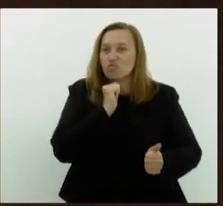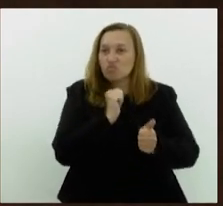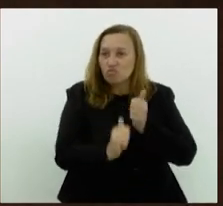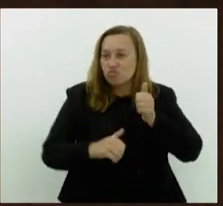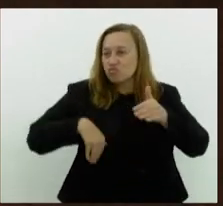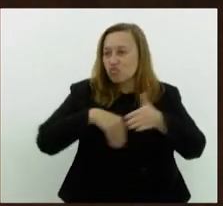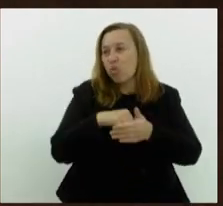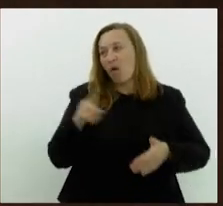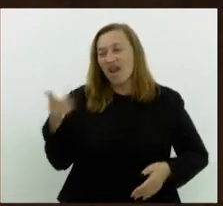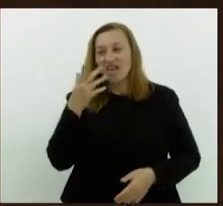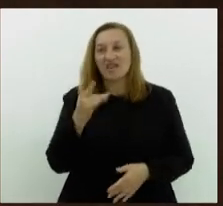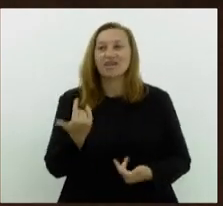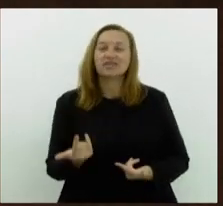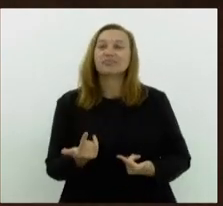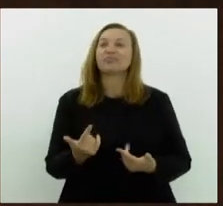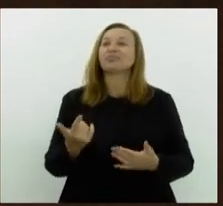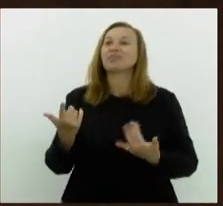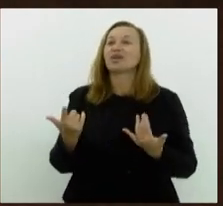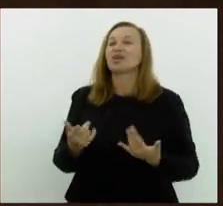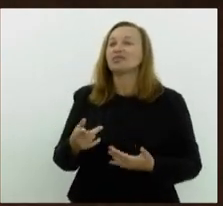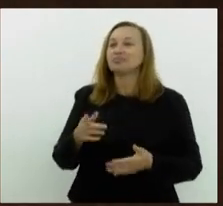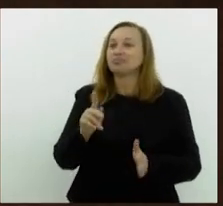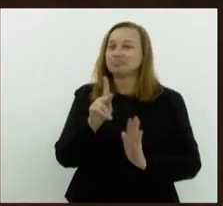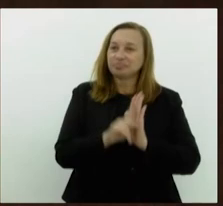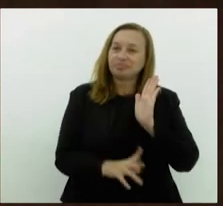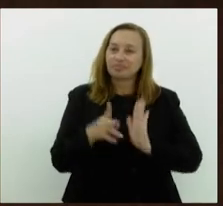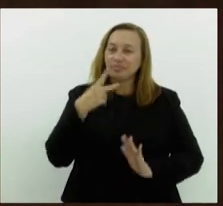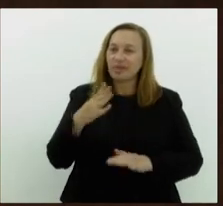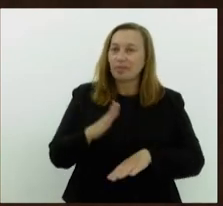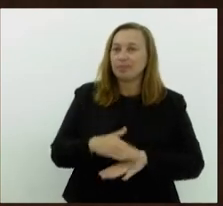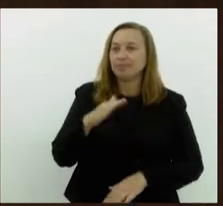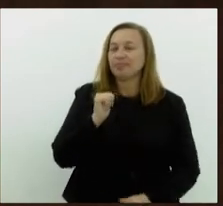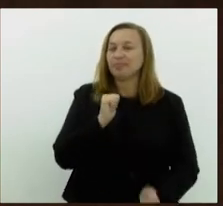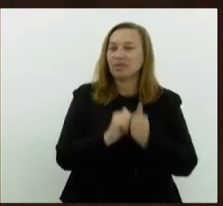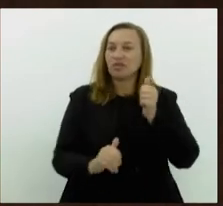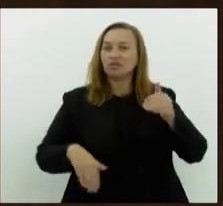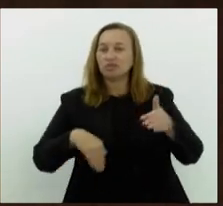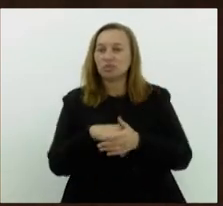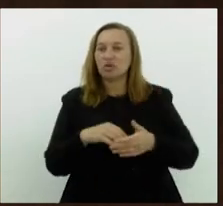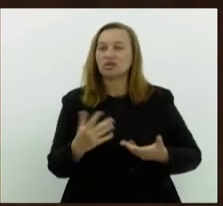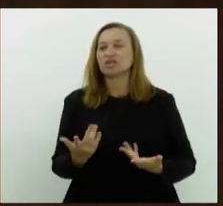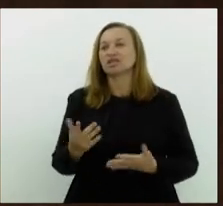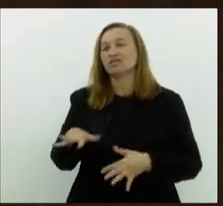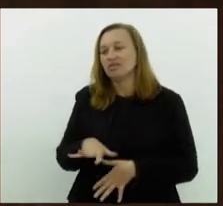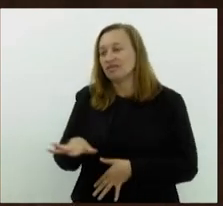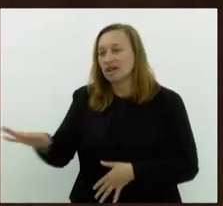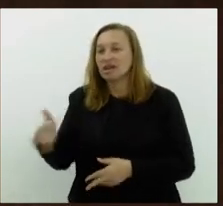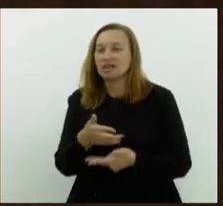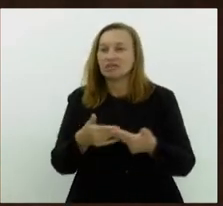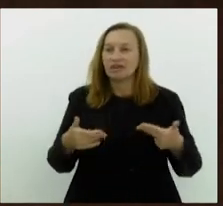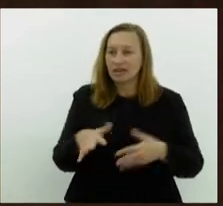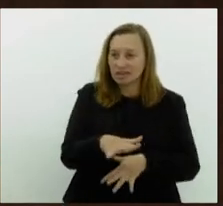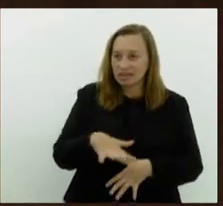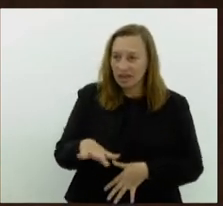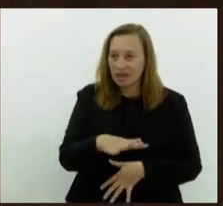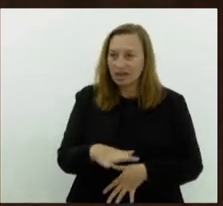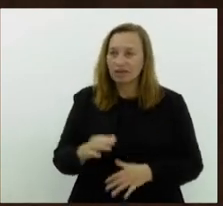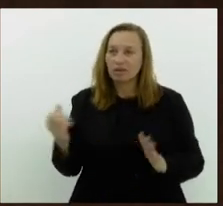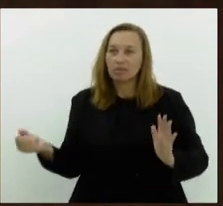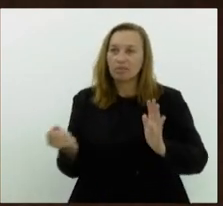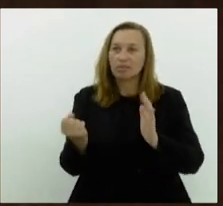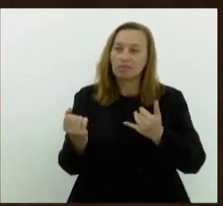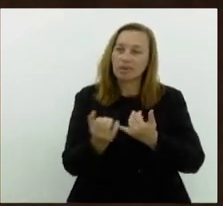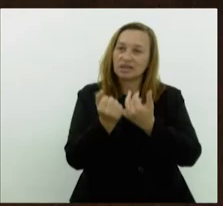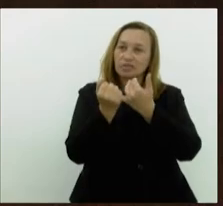para fomentar ainda mais o futebol, como um projeto para a mudança das favelas, de diversas comunidades, que é o nosso maior patrimônio.